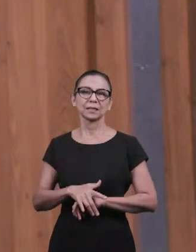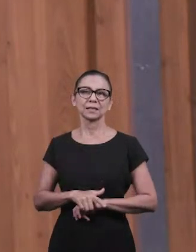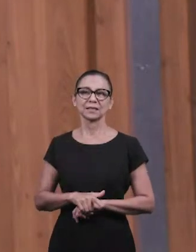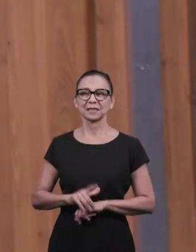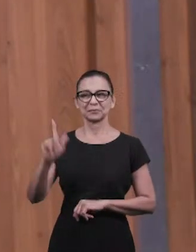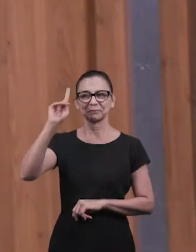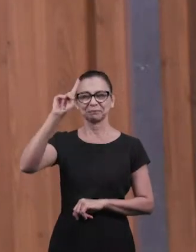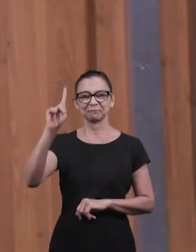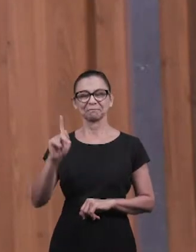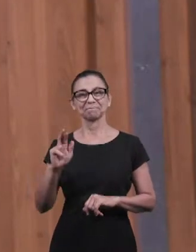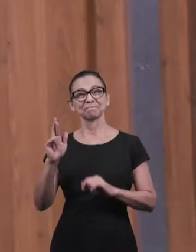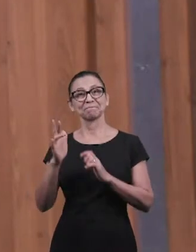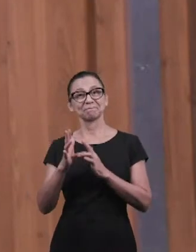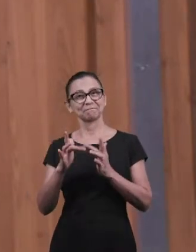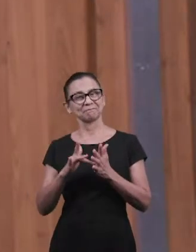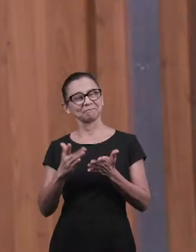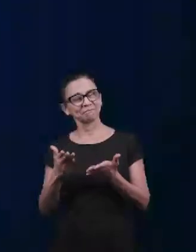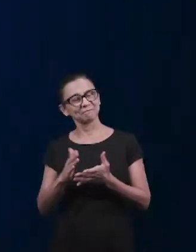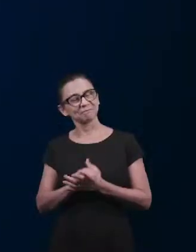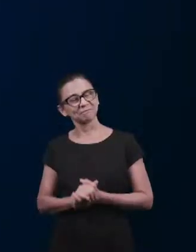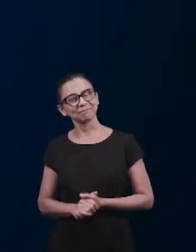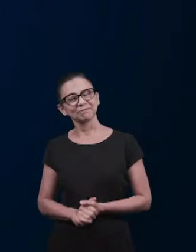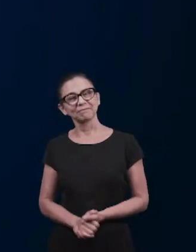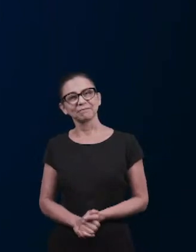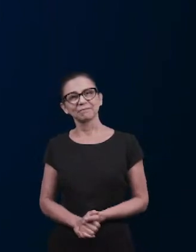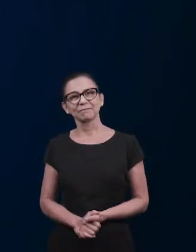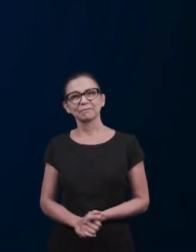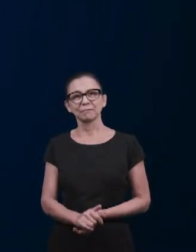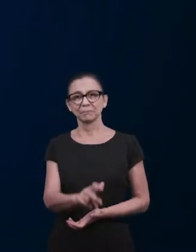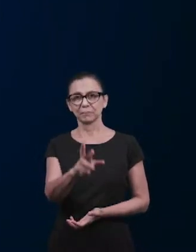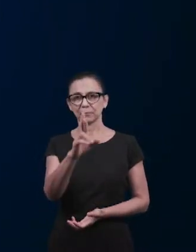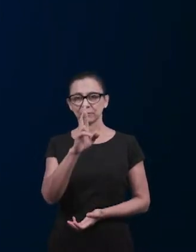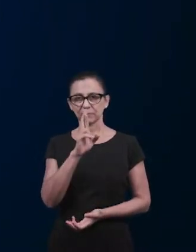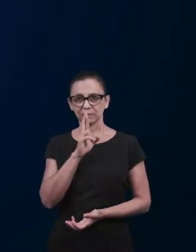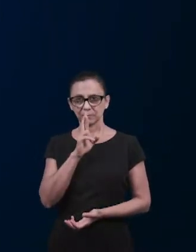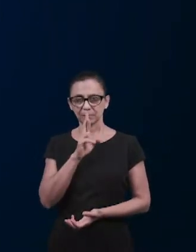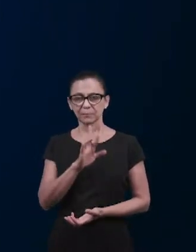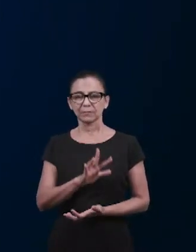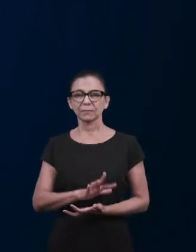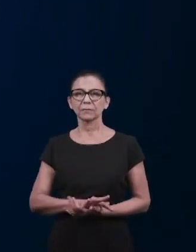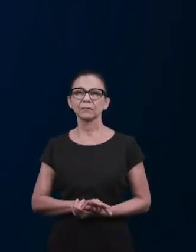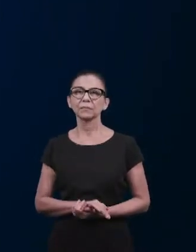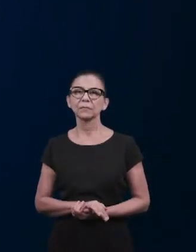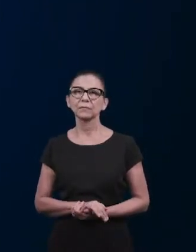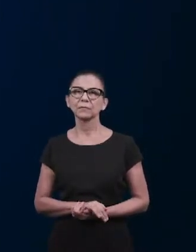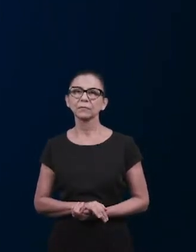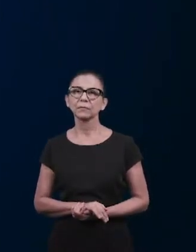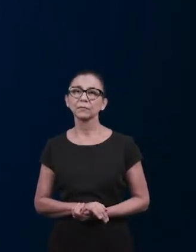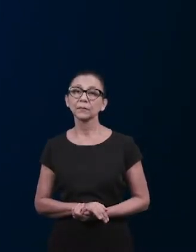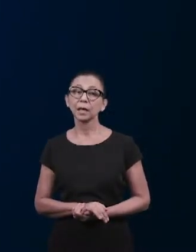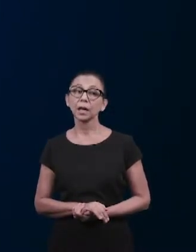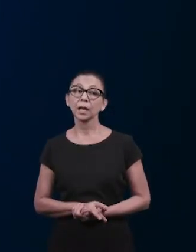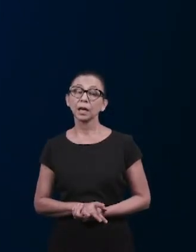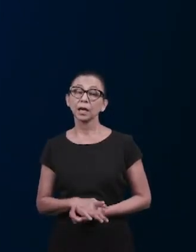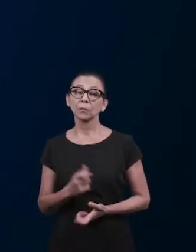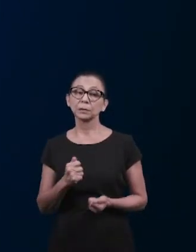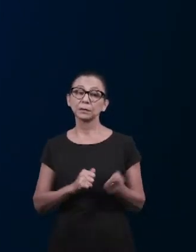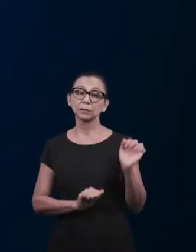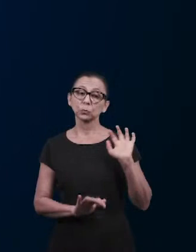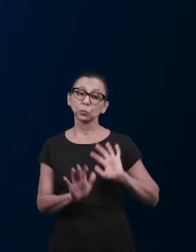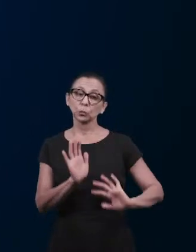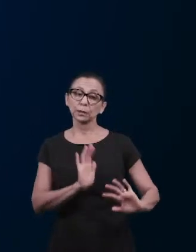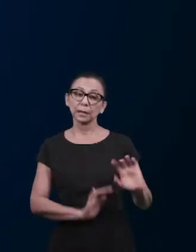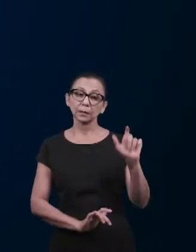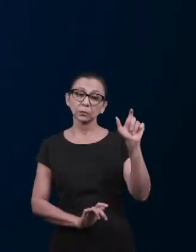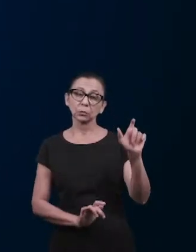Alexandre, a paz do senhor Jesus, meu irmão. A resposta é a seguinte, tomar cuidado com